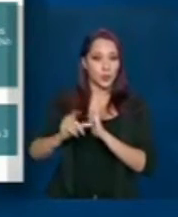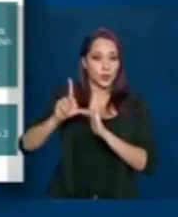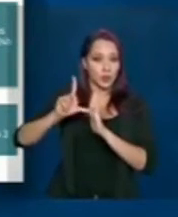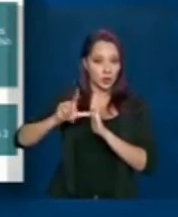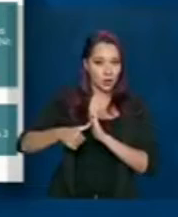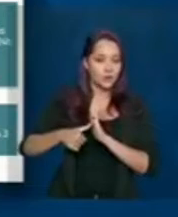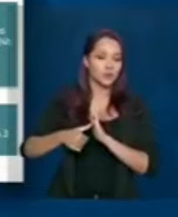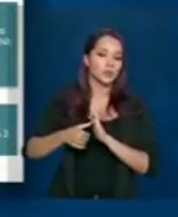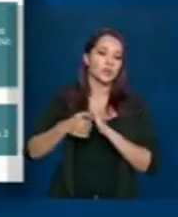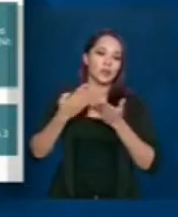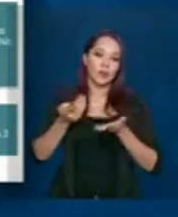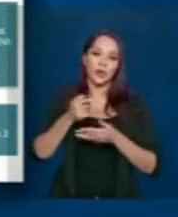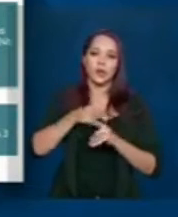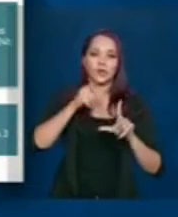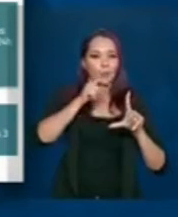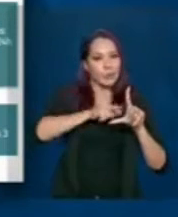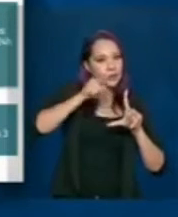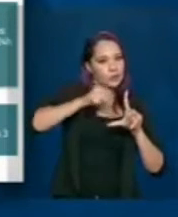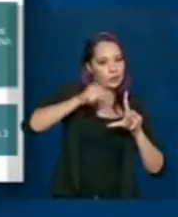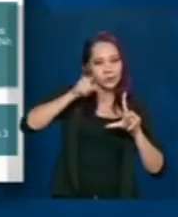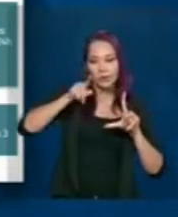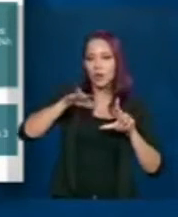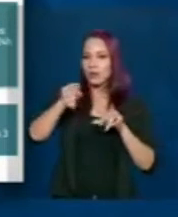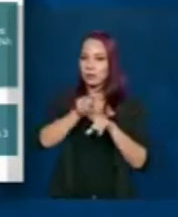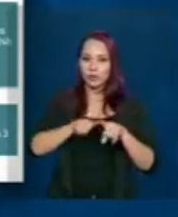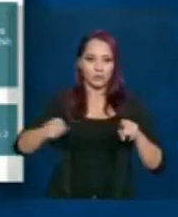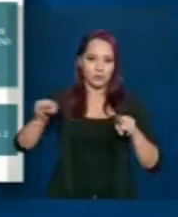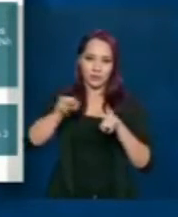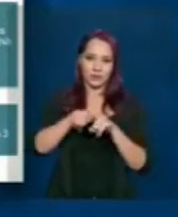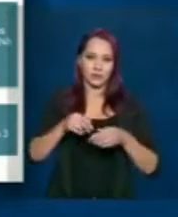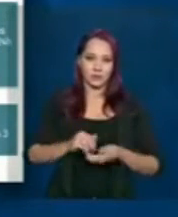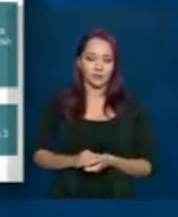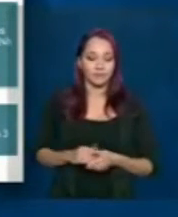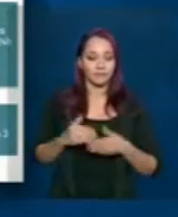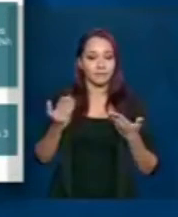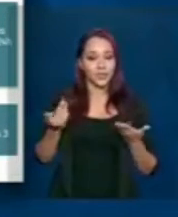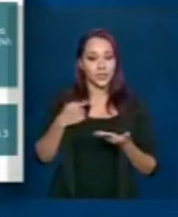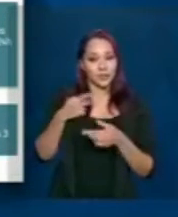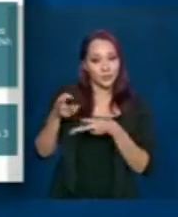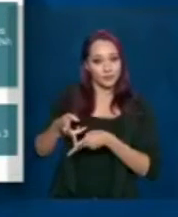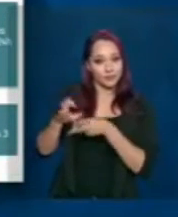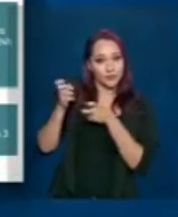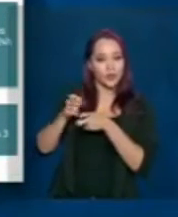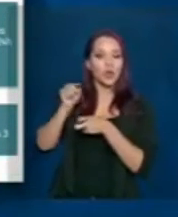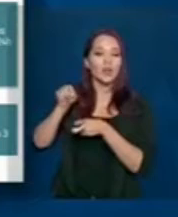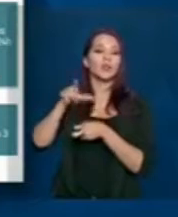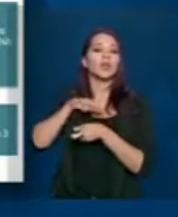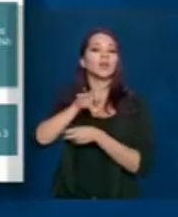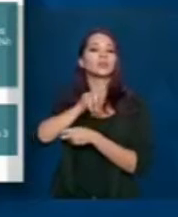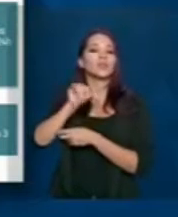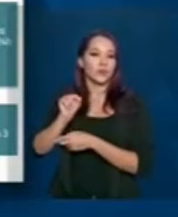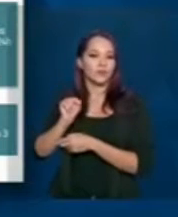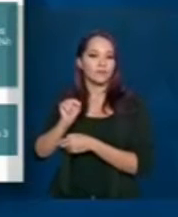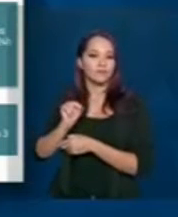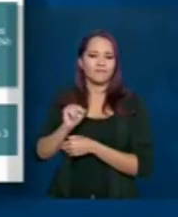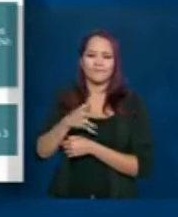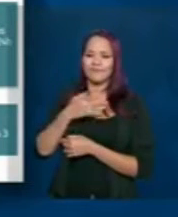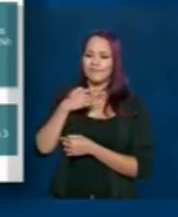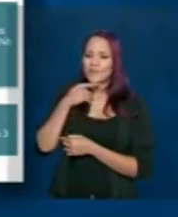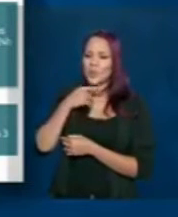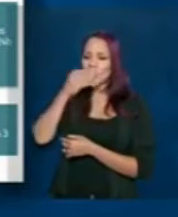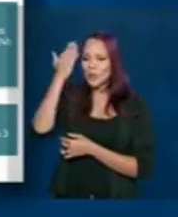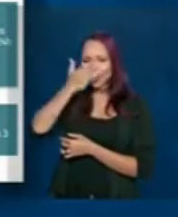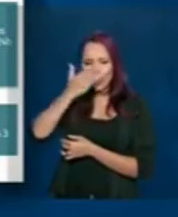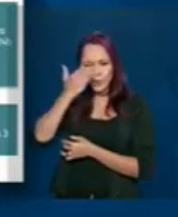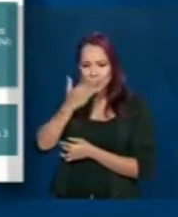atraso essa planilha é seguidamente atualizada. Então pelo que a gente pode perceber tem uma data eu não consigo